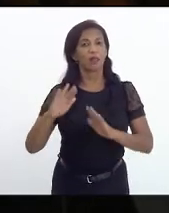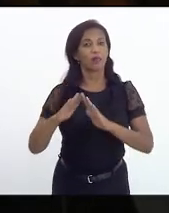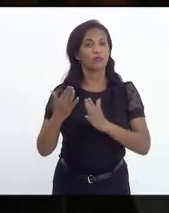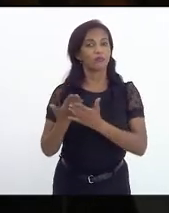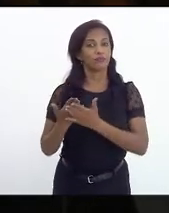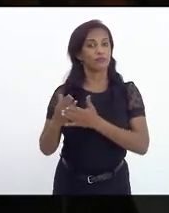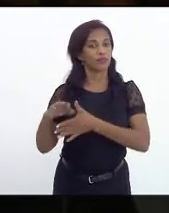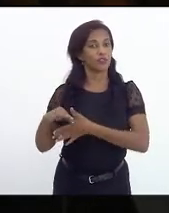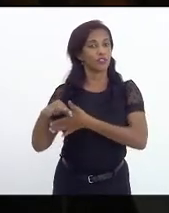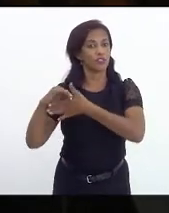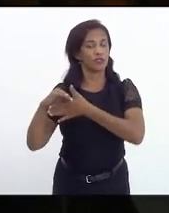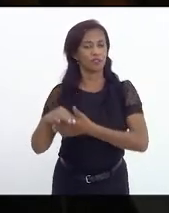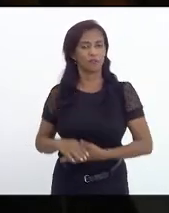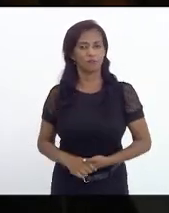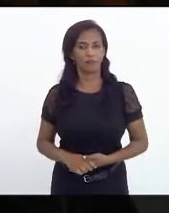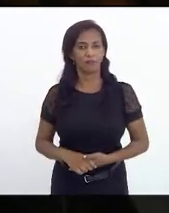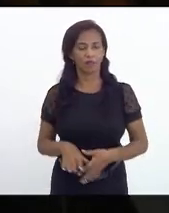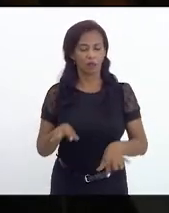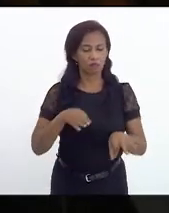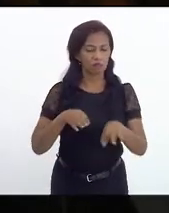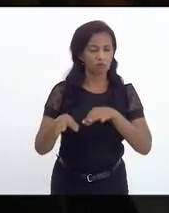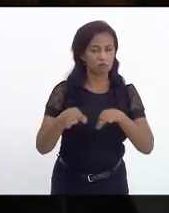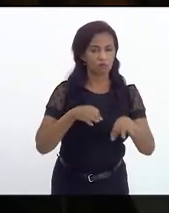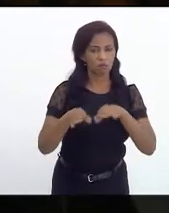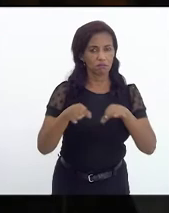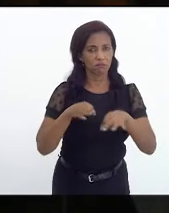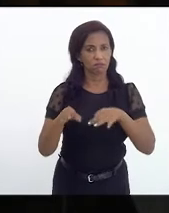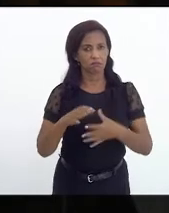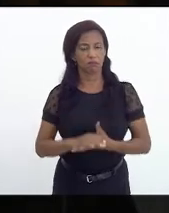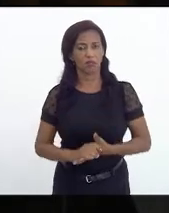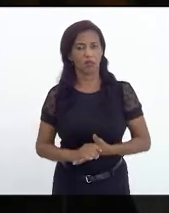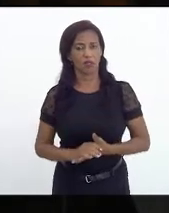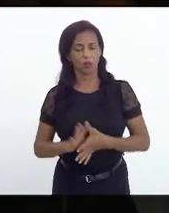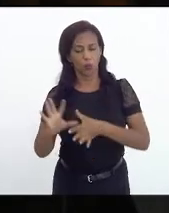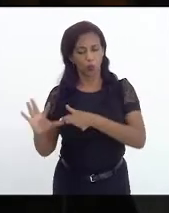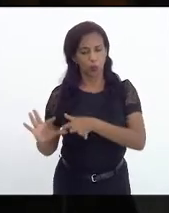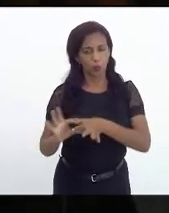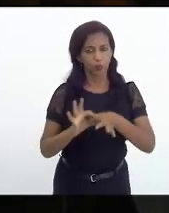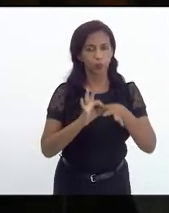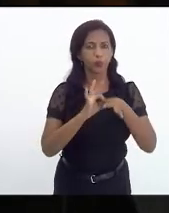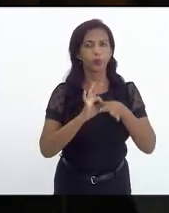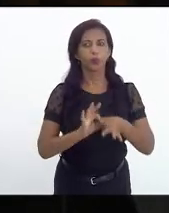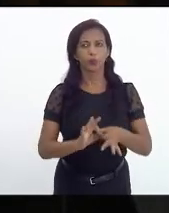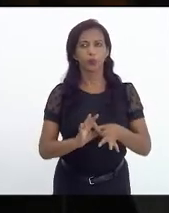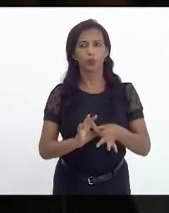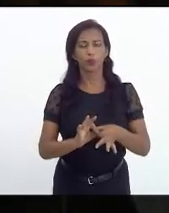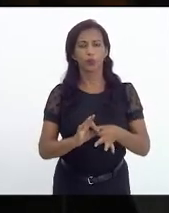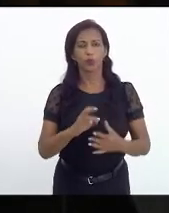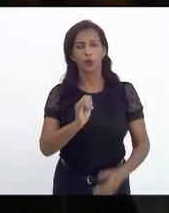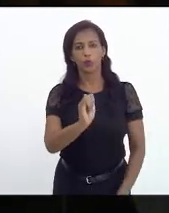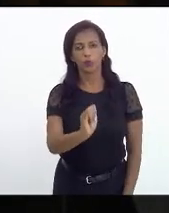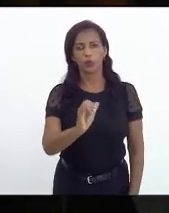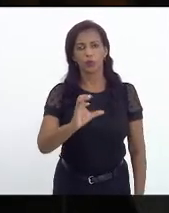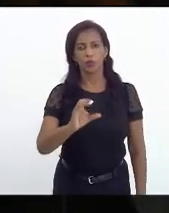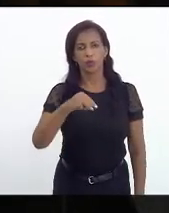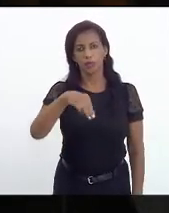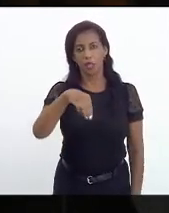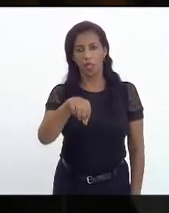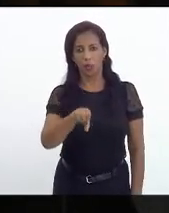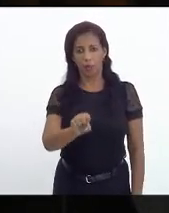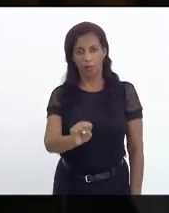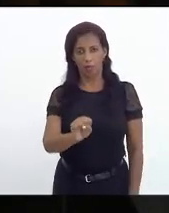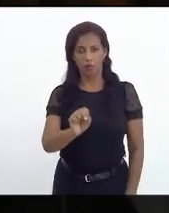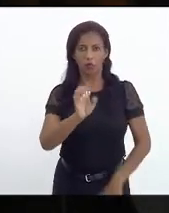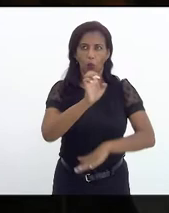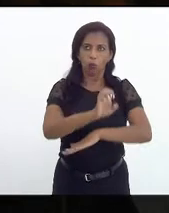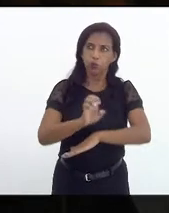Líderes uma forma de unificar o ICMS dos Estados